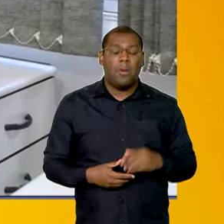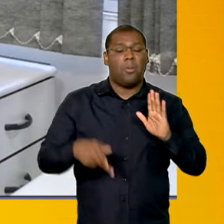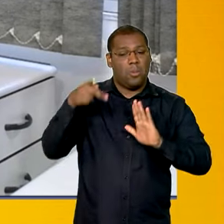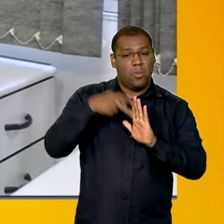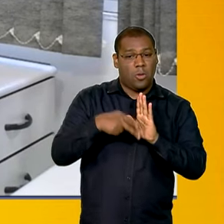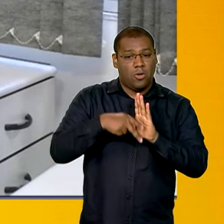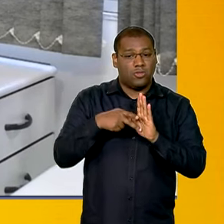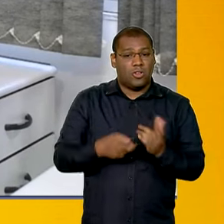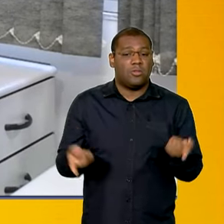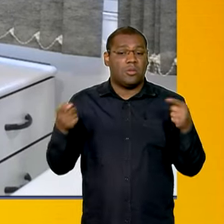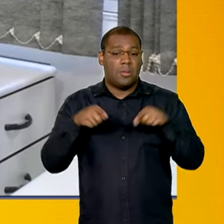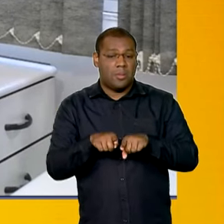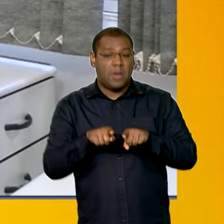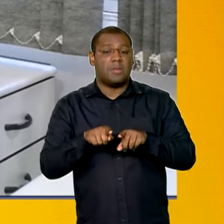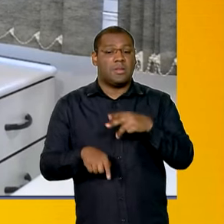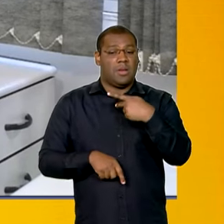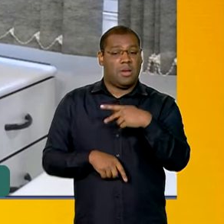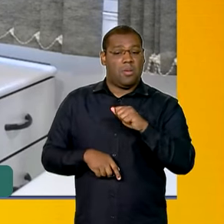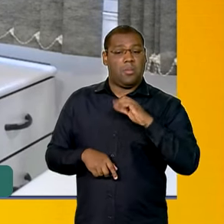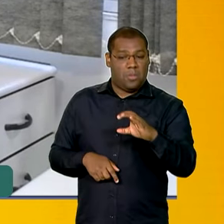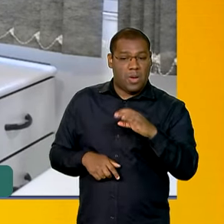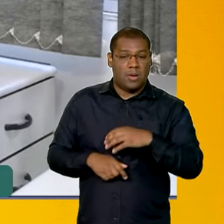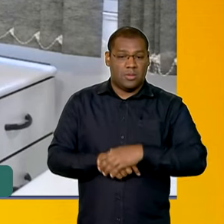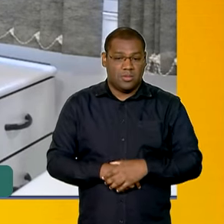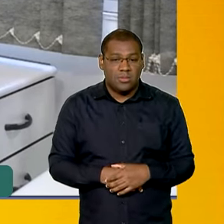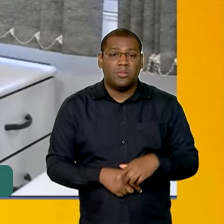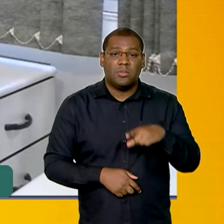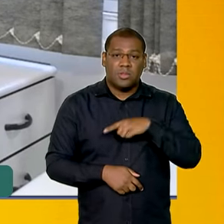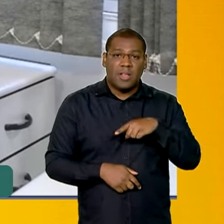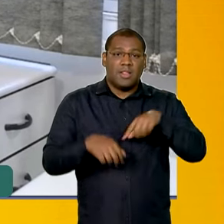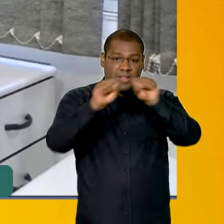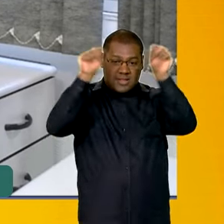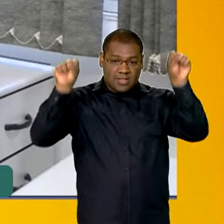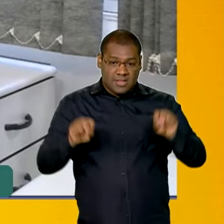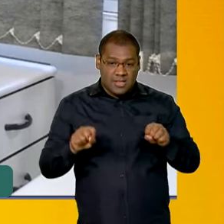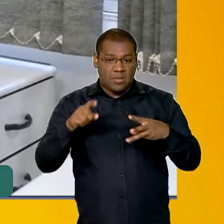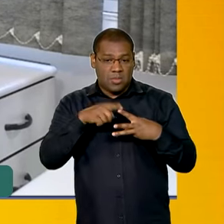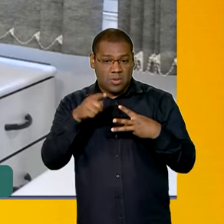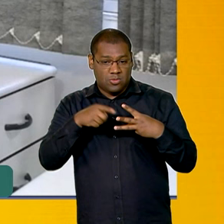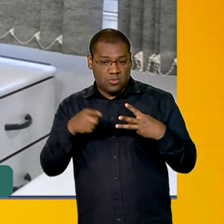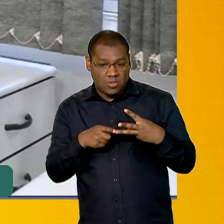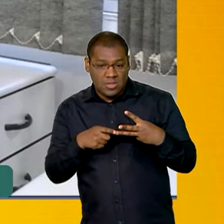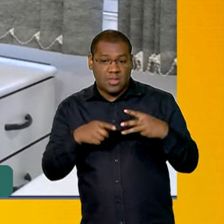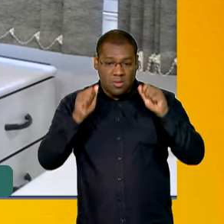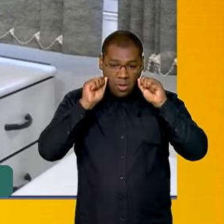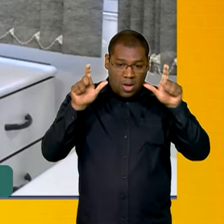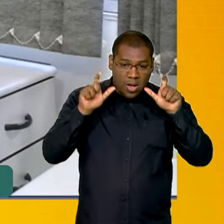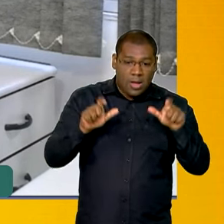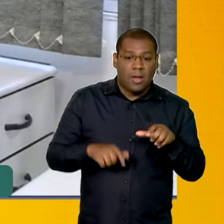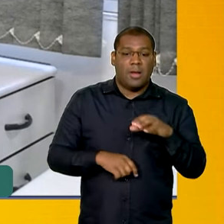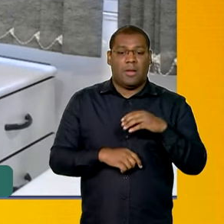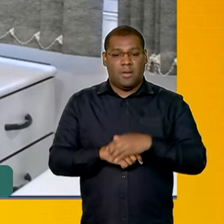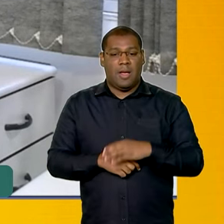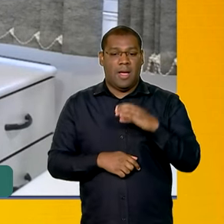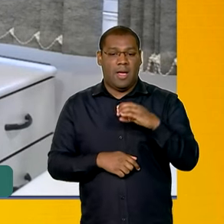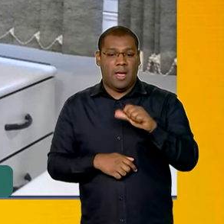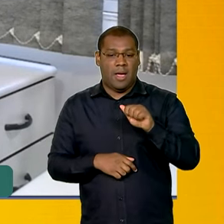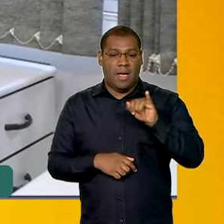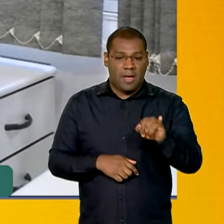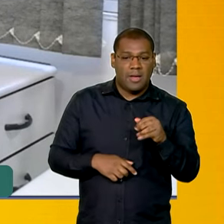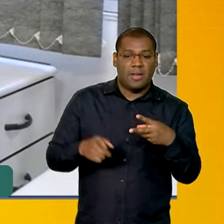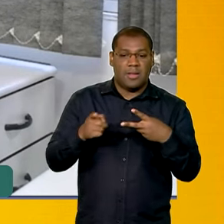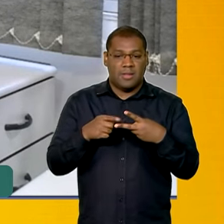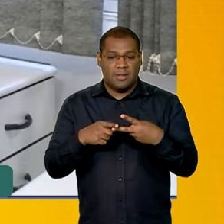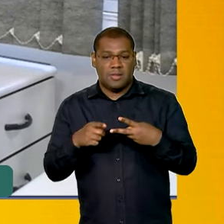vinculados ao PAC. Atualmente, a gente mantém três grandes sistemas de alerta no Rio Grande do Sul, o da Bacia do Caí, da Bacia do Taquari, da